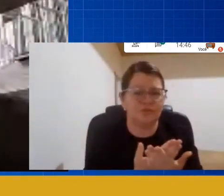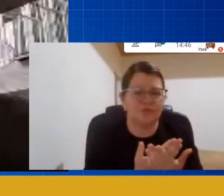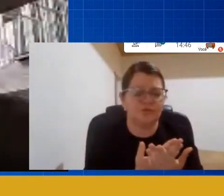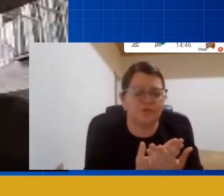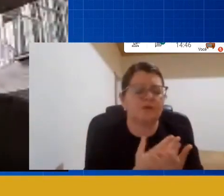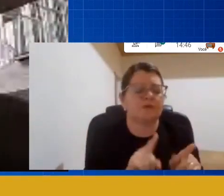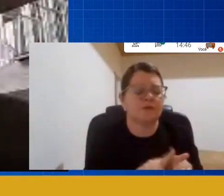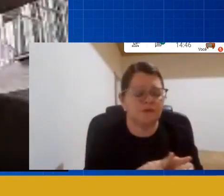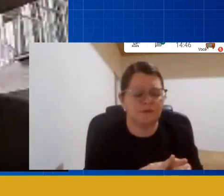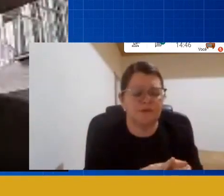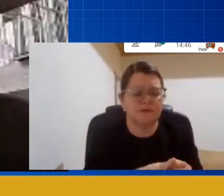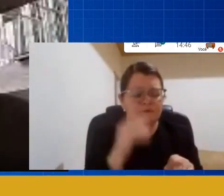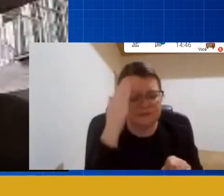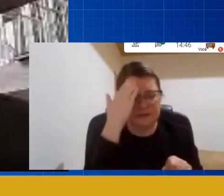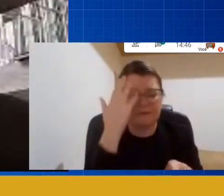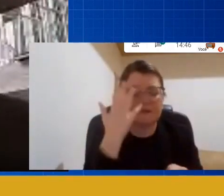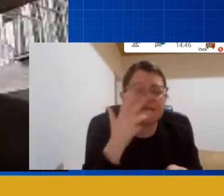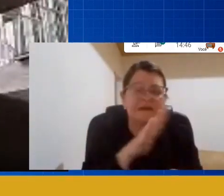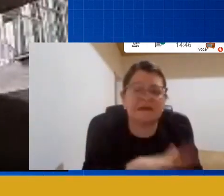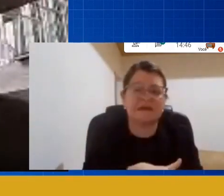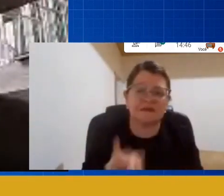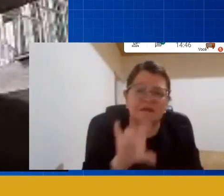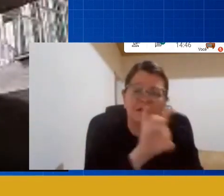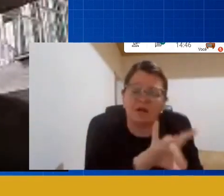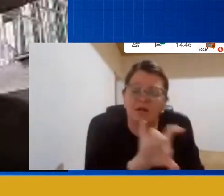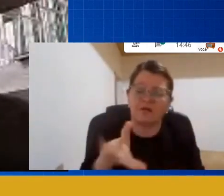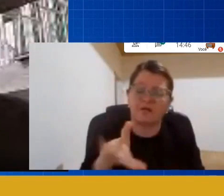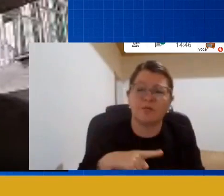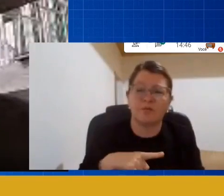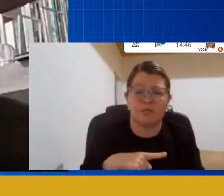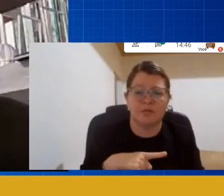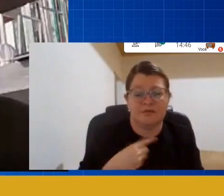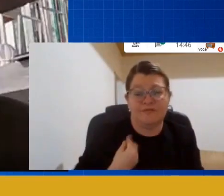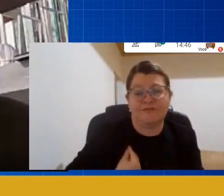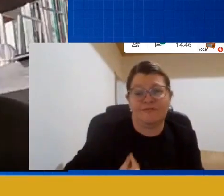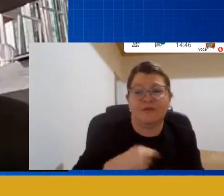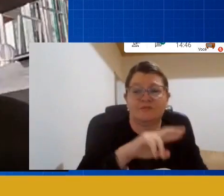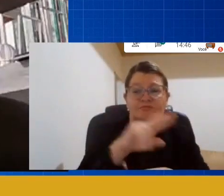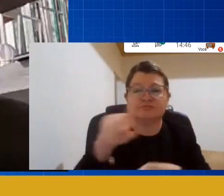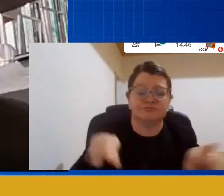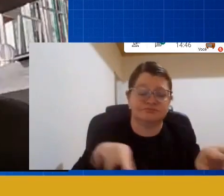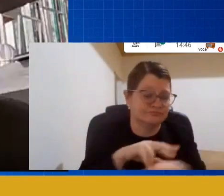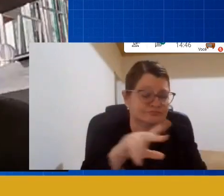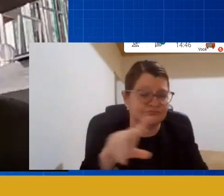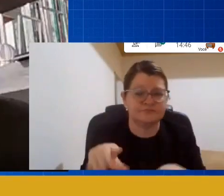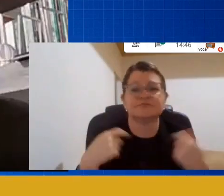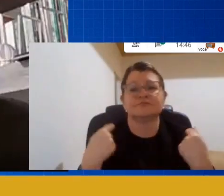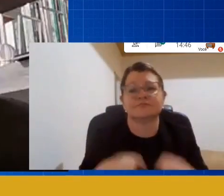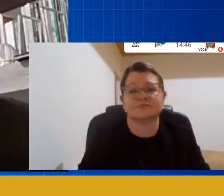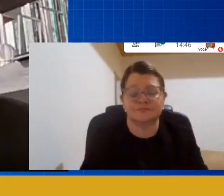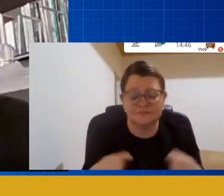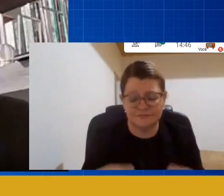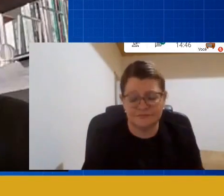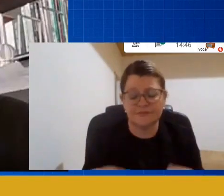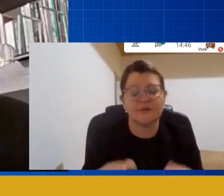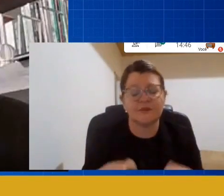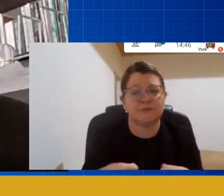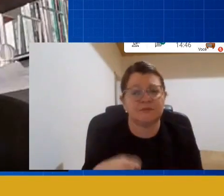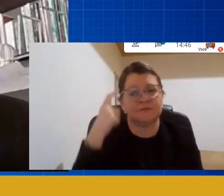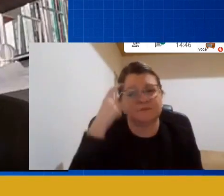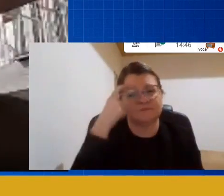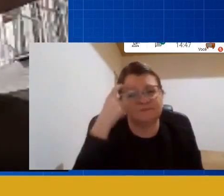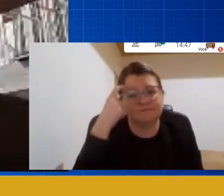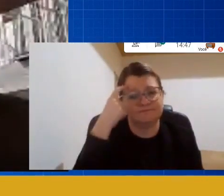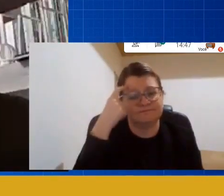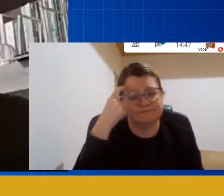contexto muito próprio cada criança tem a sua própria realidade é fundamental que isso seja considerado né pra que